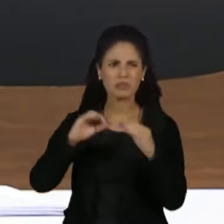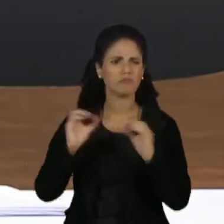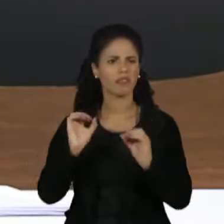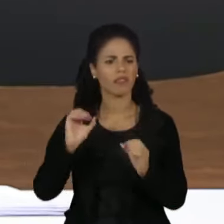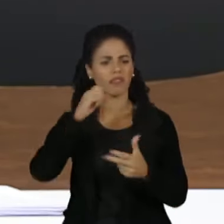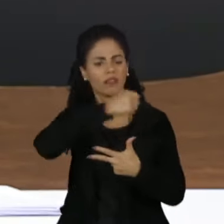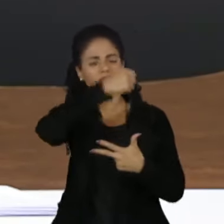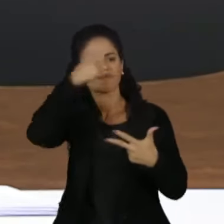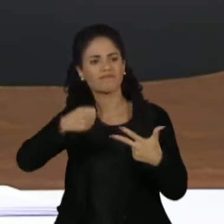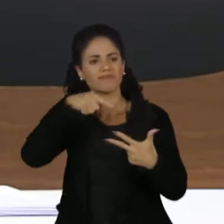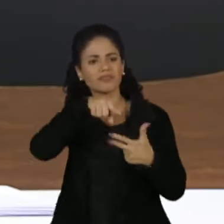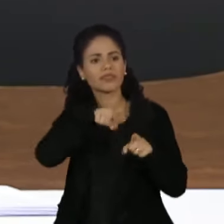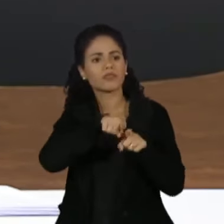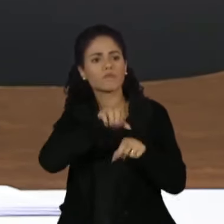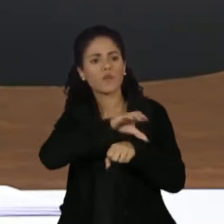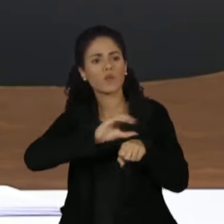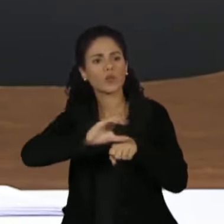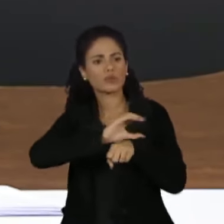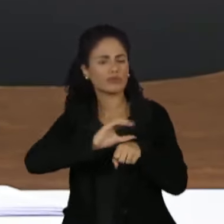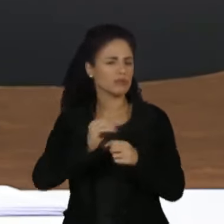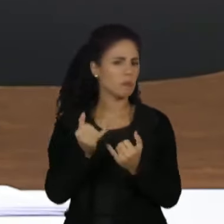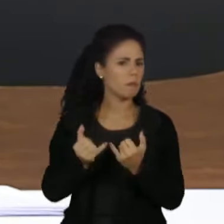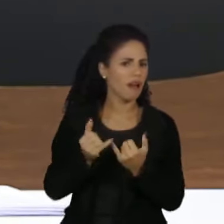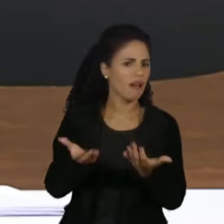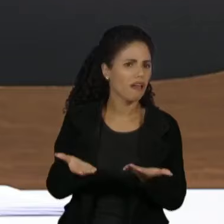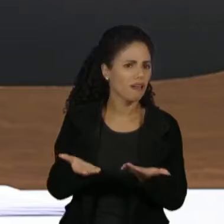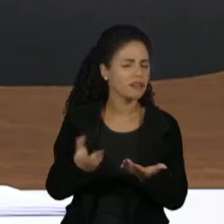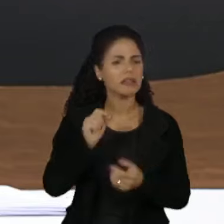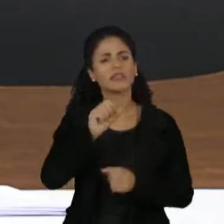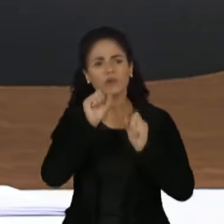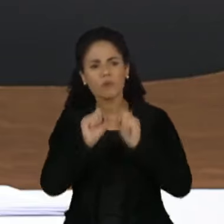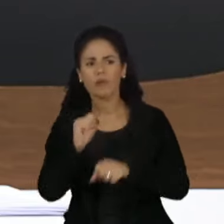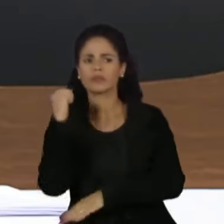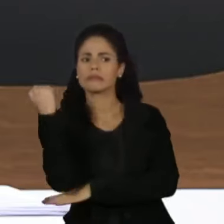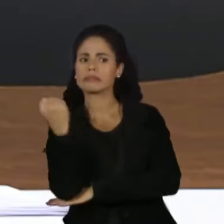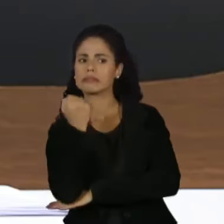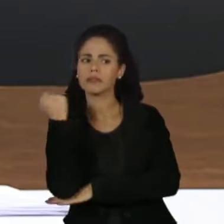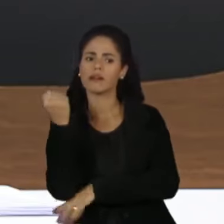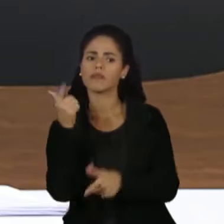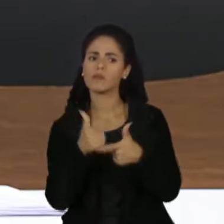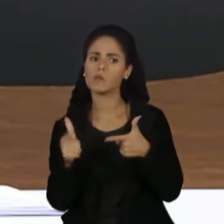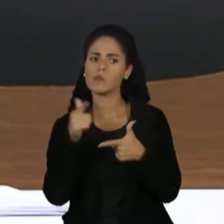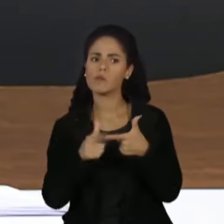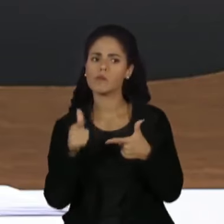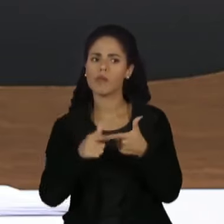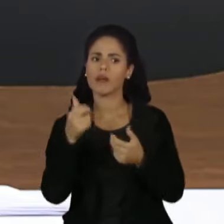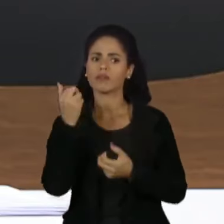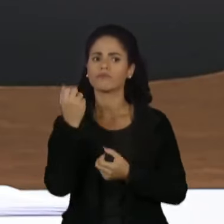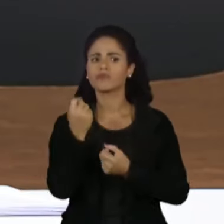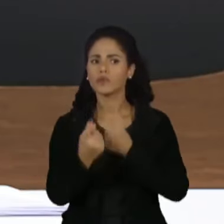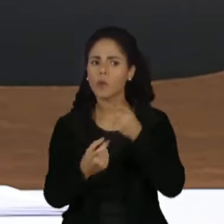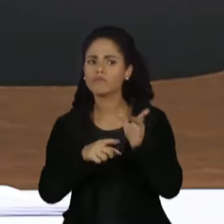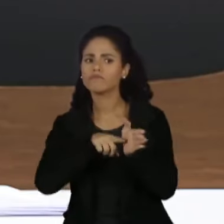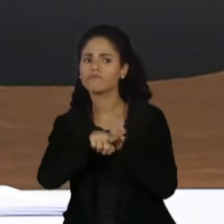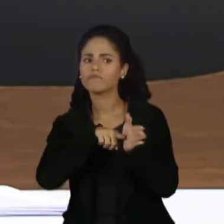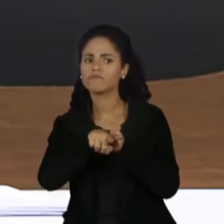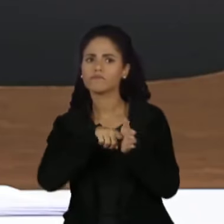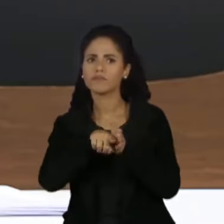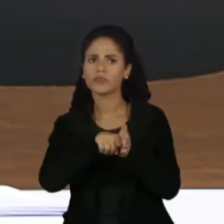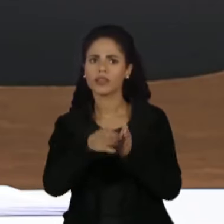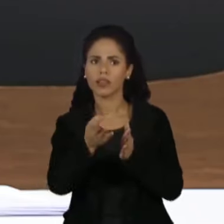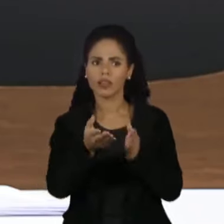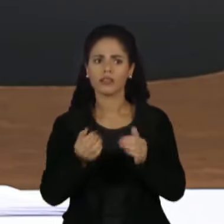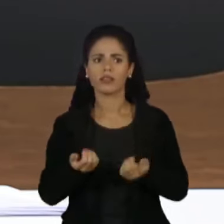poderes, à Constituição e à democracia, senador? Isso não pode agravar a situação de alguns dos inquéritos que investigam